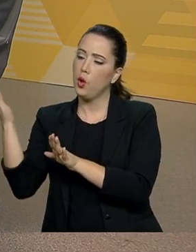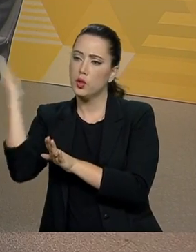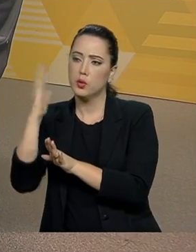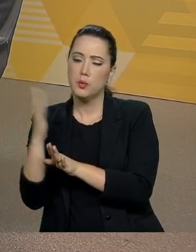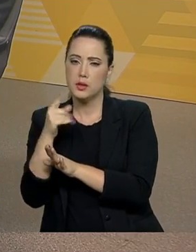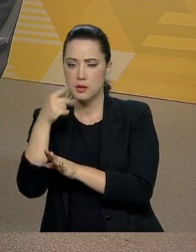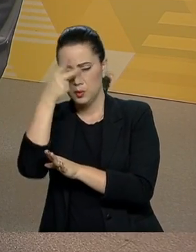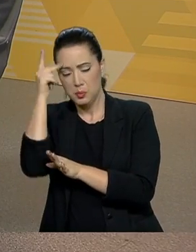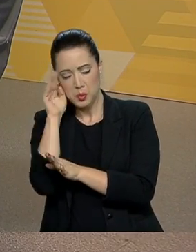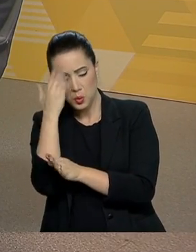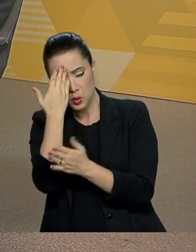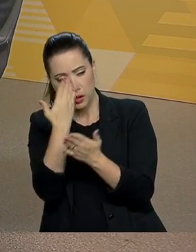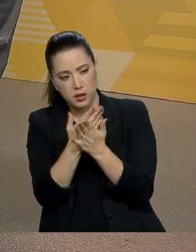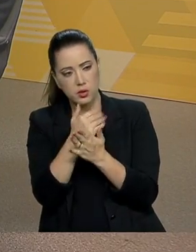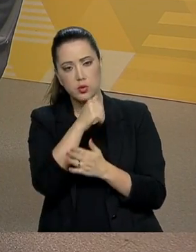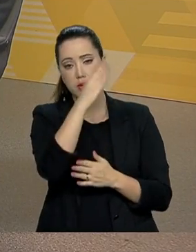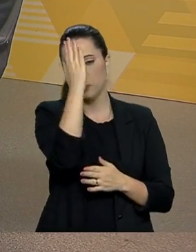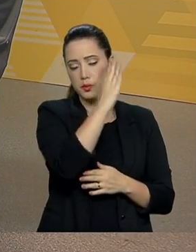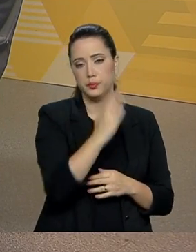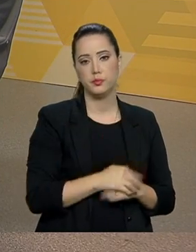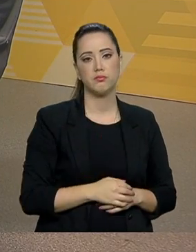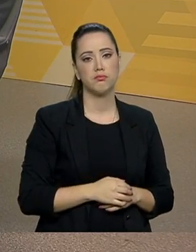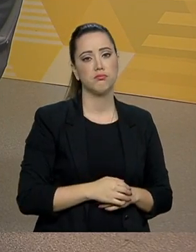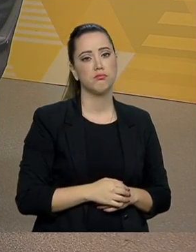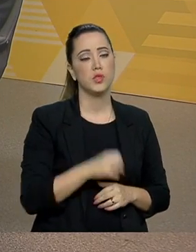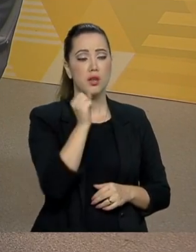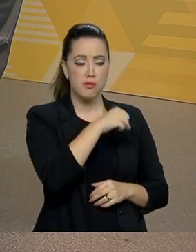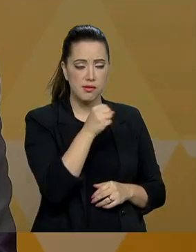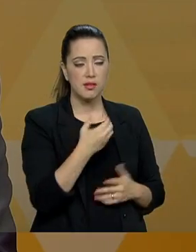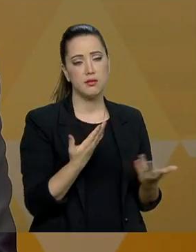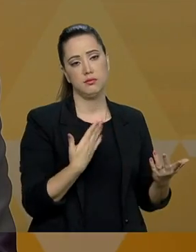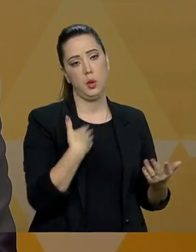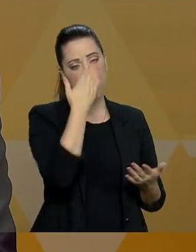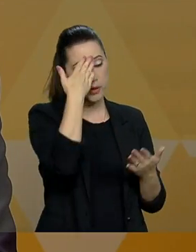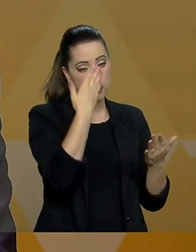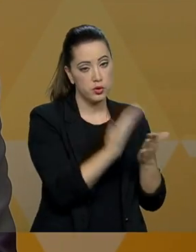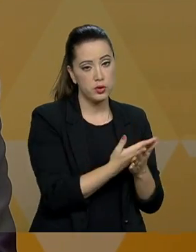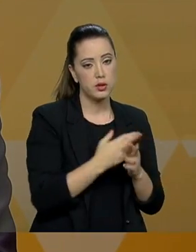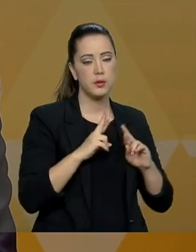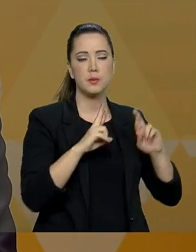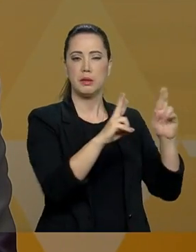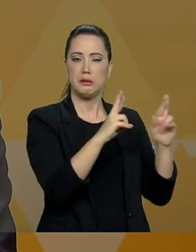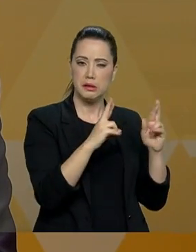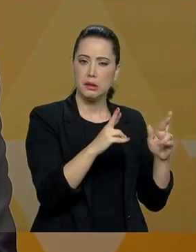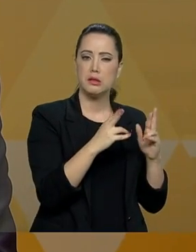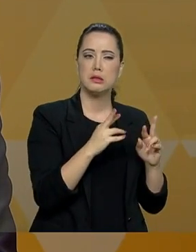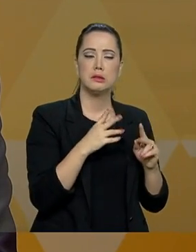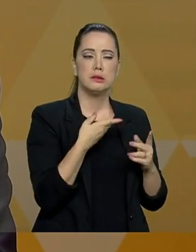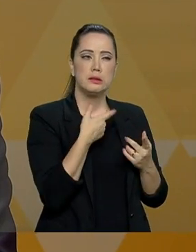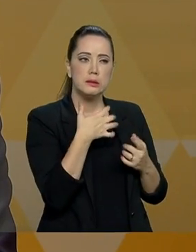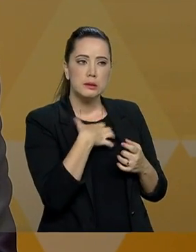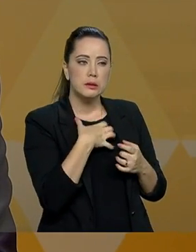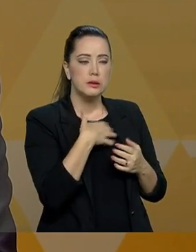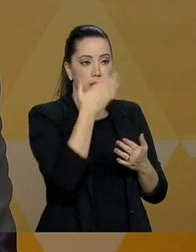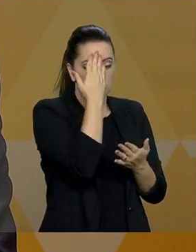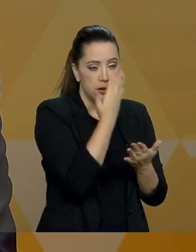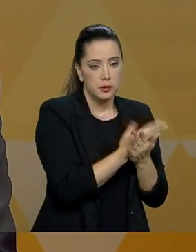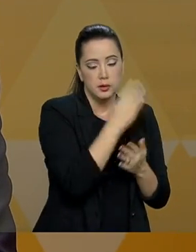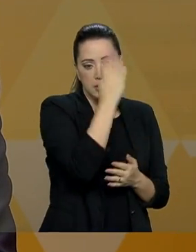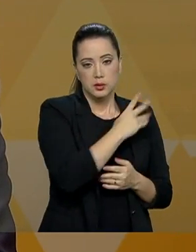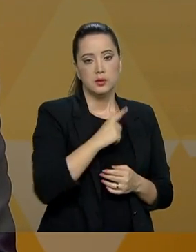Eu acho que é uma grande expectativa e um grande interesse no Brasil. Nós tivemos a eleição no México do Obrador.